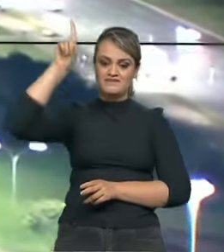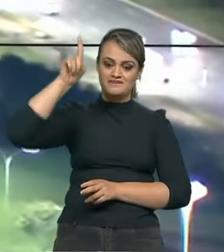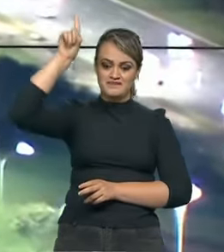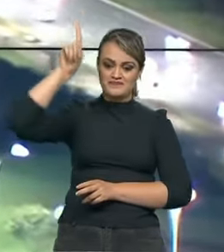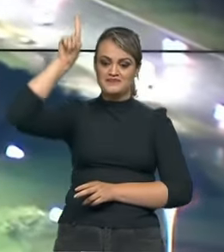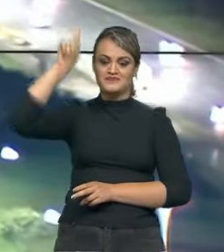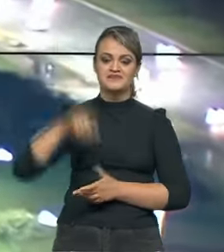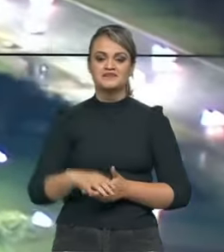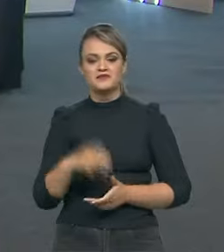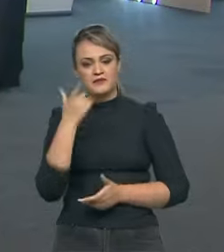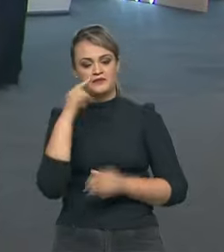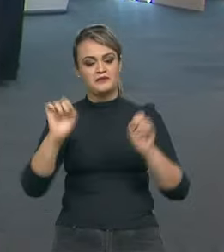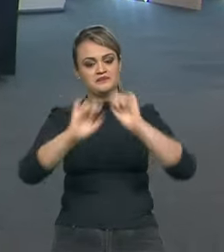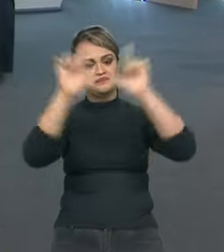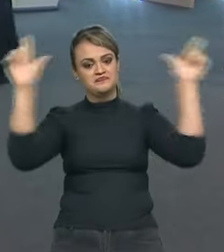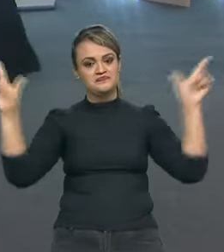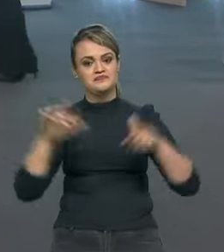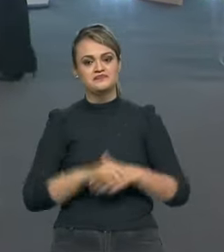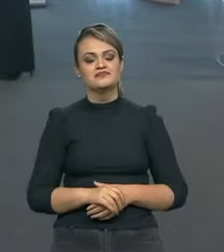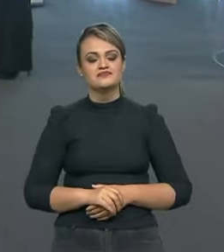NovoSemCensura. Vamos ver aqui no teló.